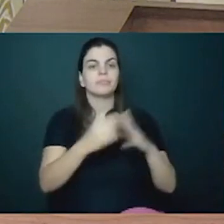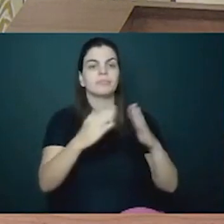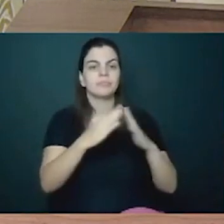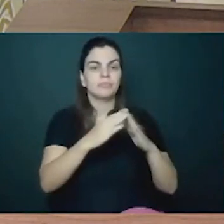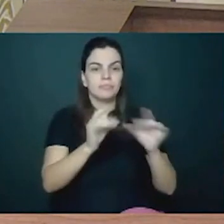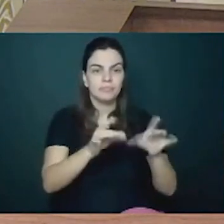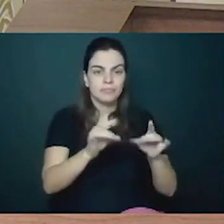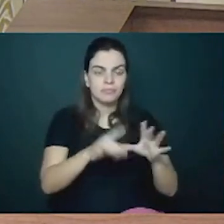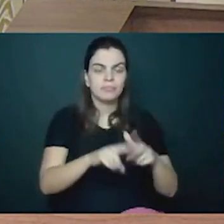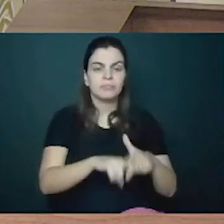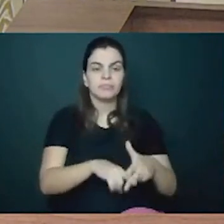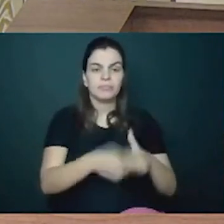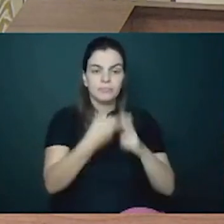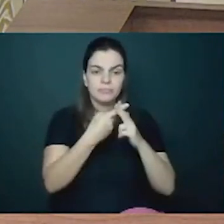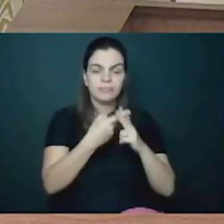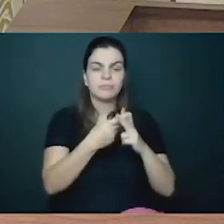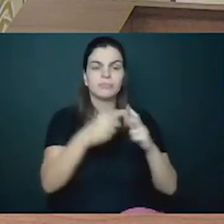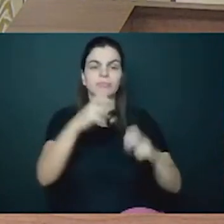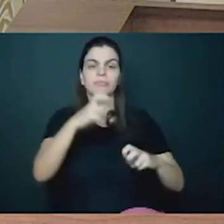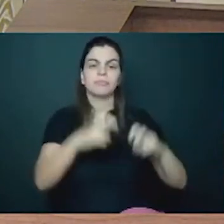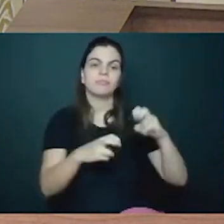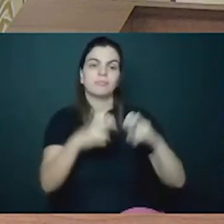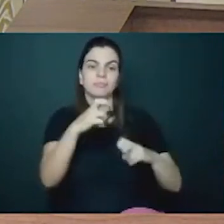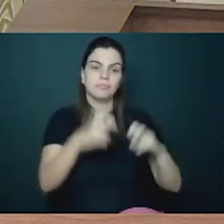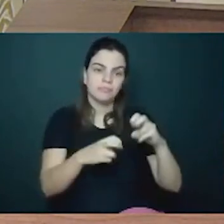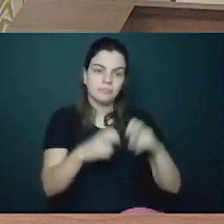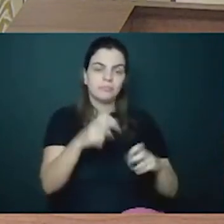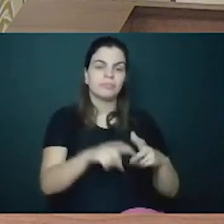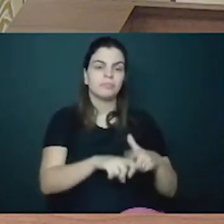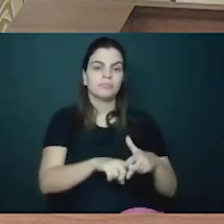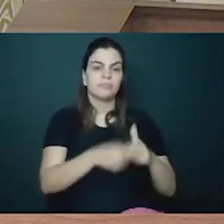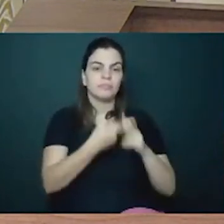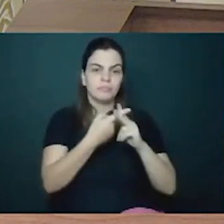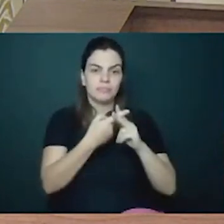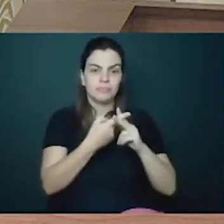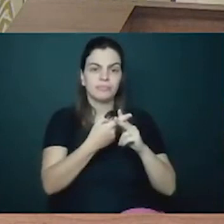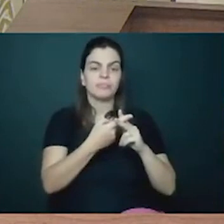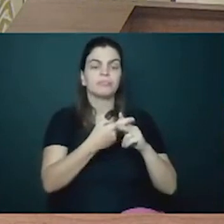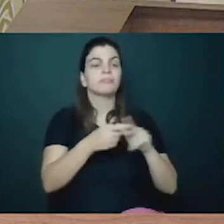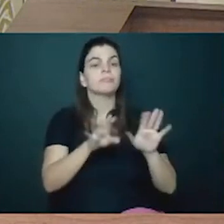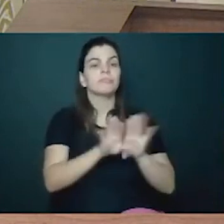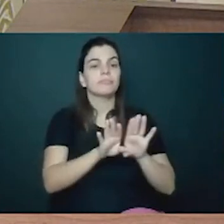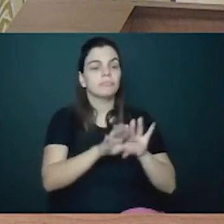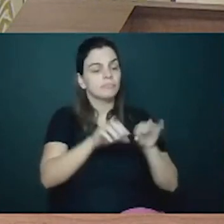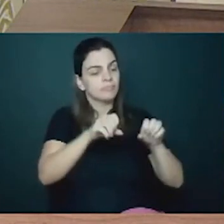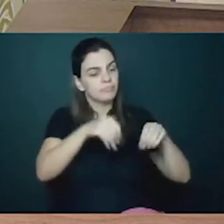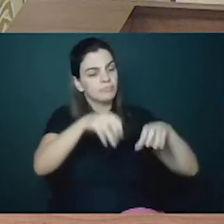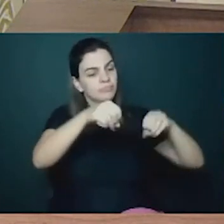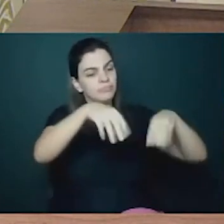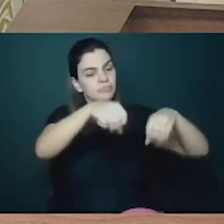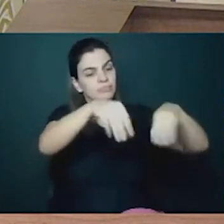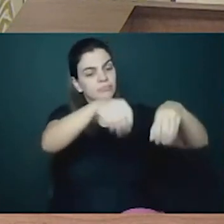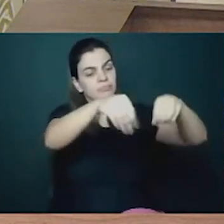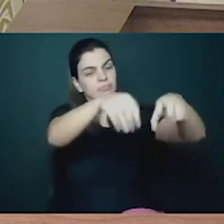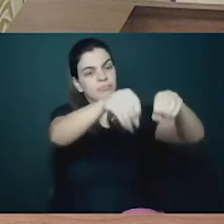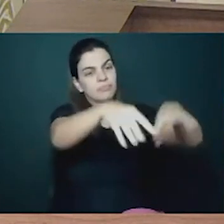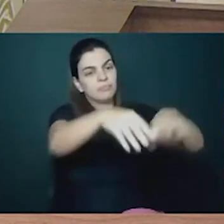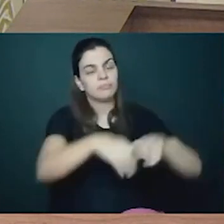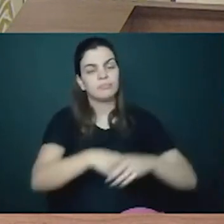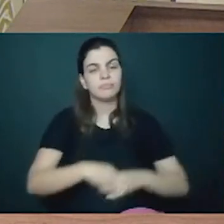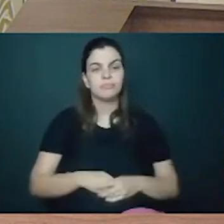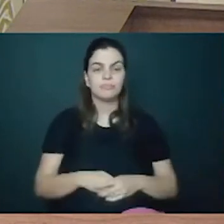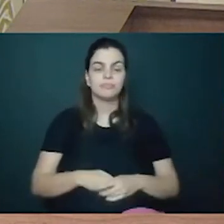de modernizar a iluminação com lâmpadas e refletores em LED. E, último sábado, senhoras e senhores